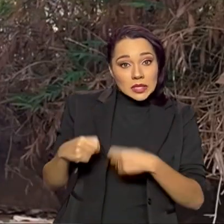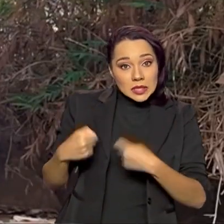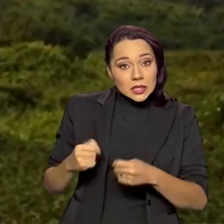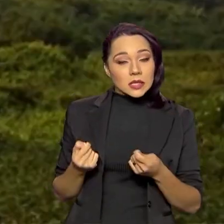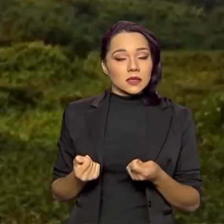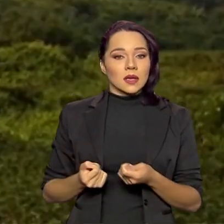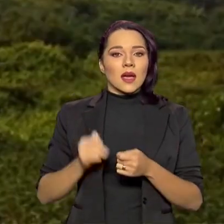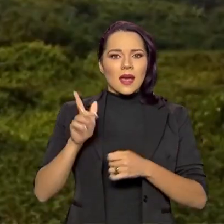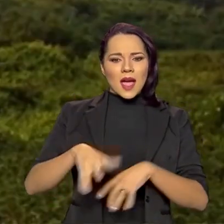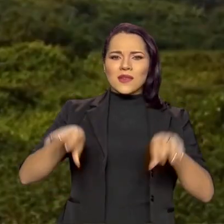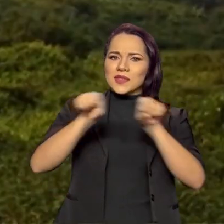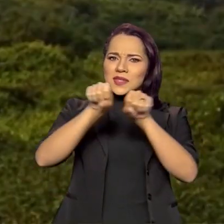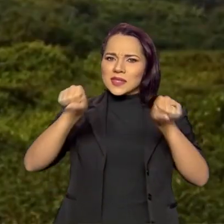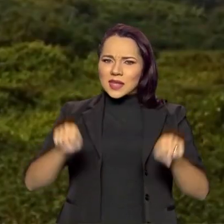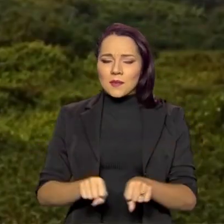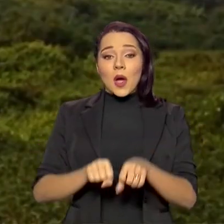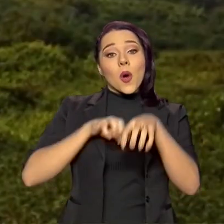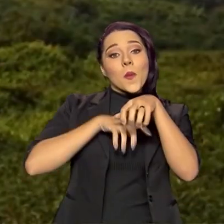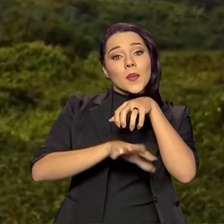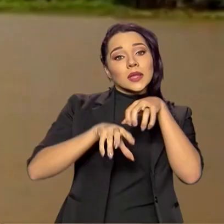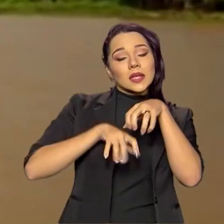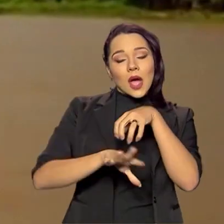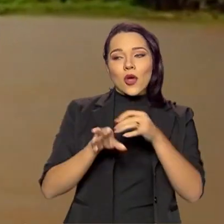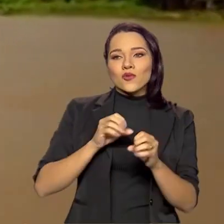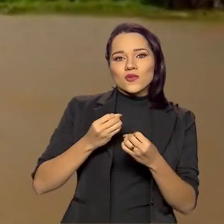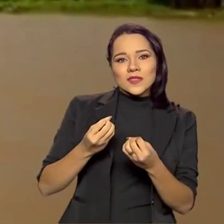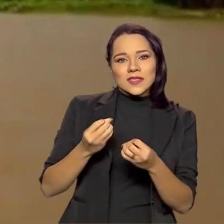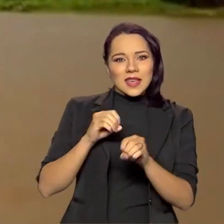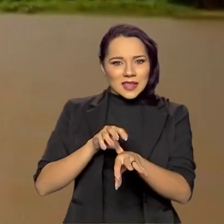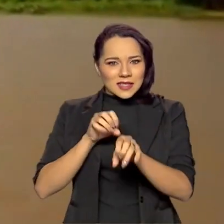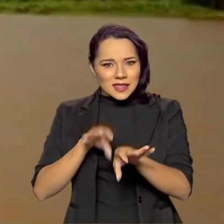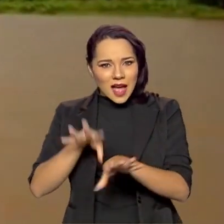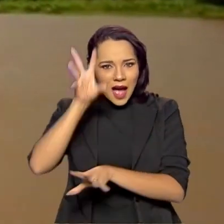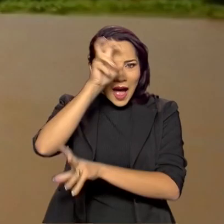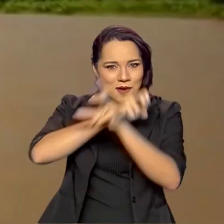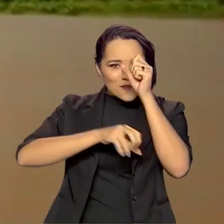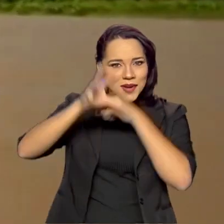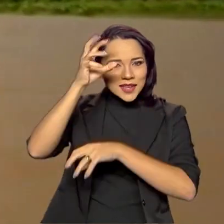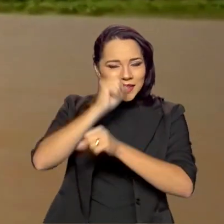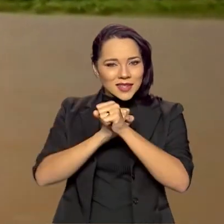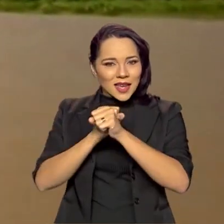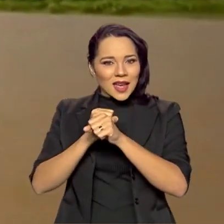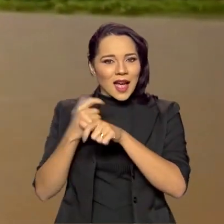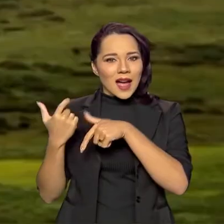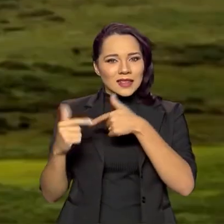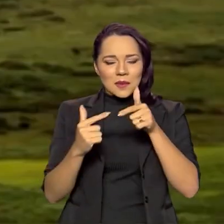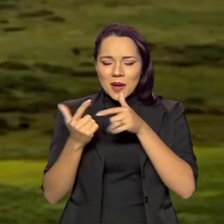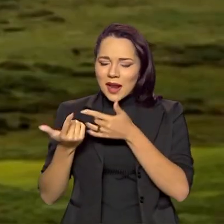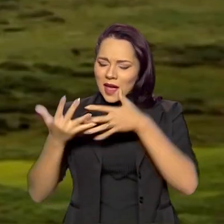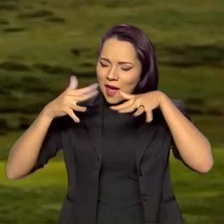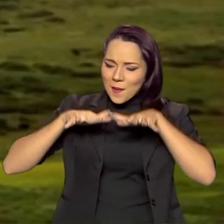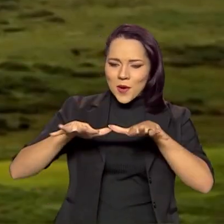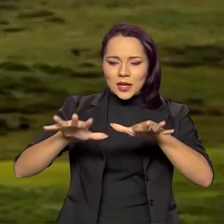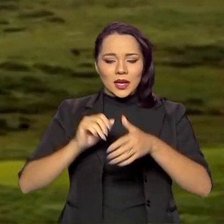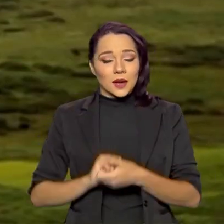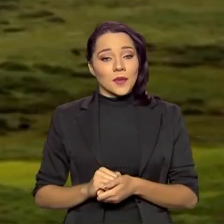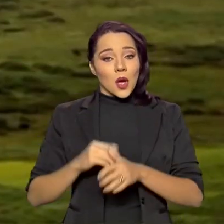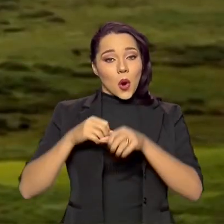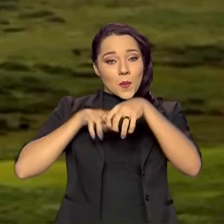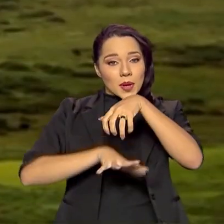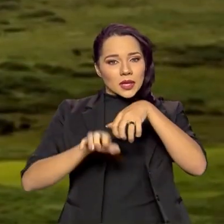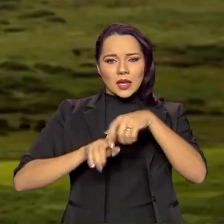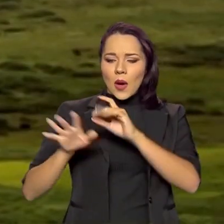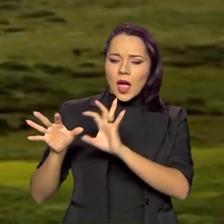um sistema. Então, o Pantanal nos ensina a gente aprender a trabalhar em rede. O Pantanal funciona em rede.